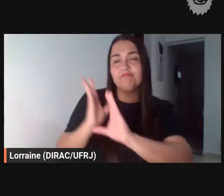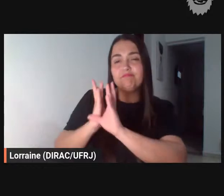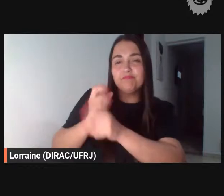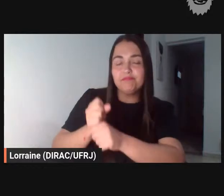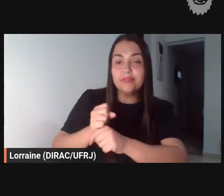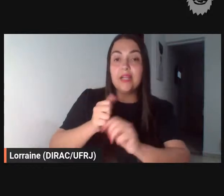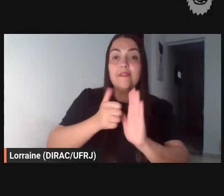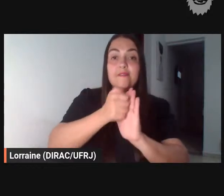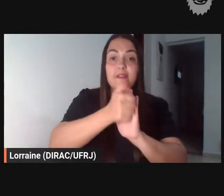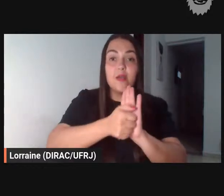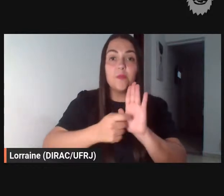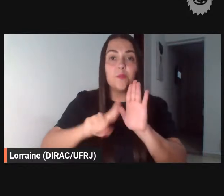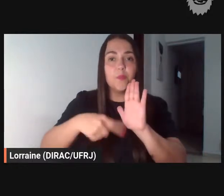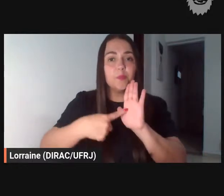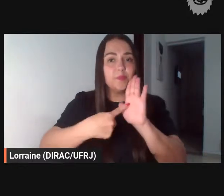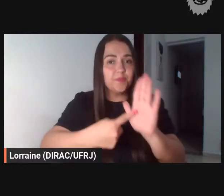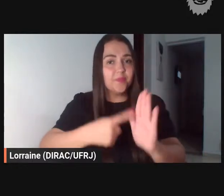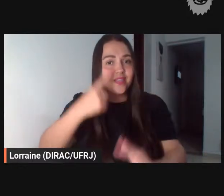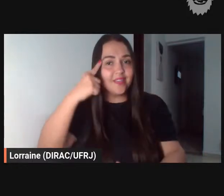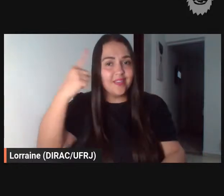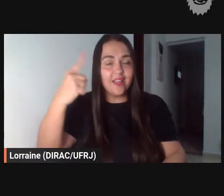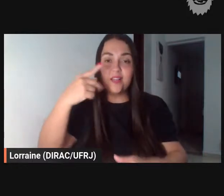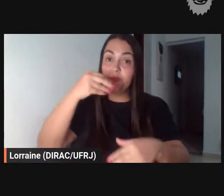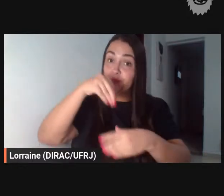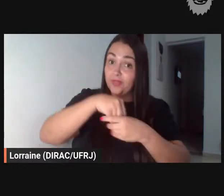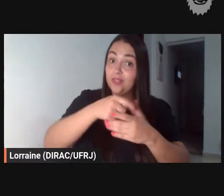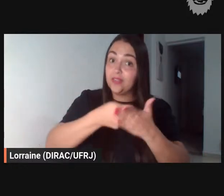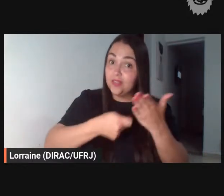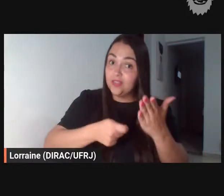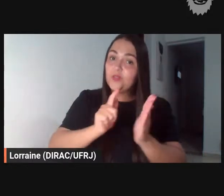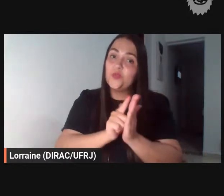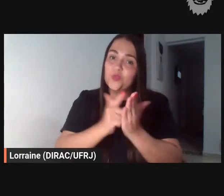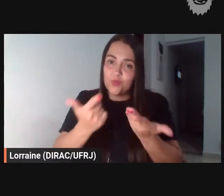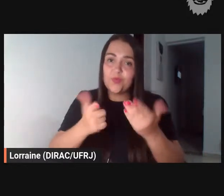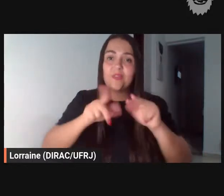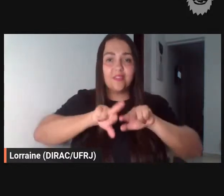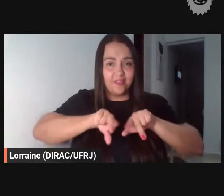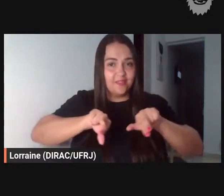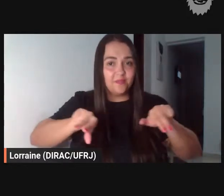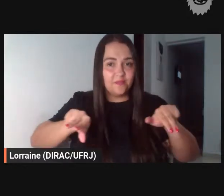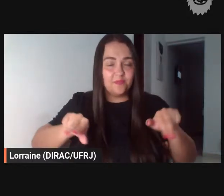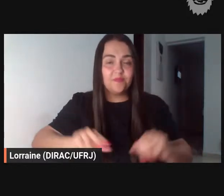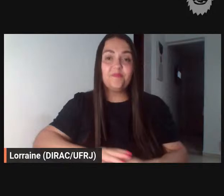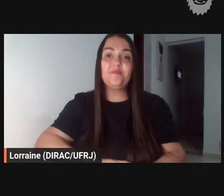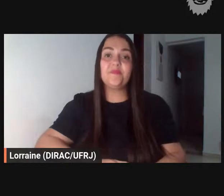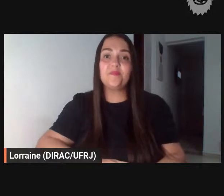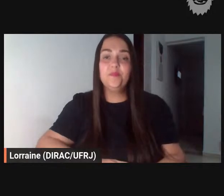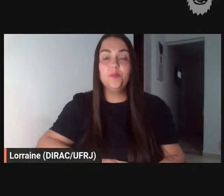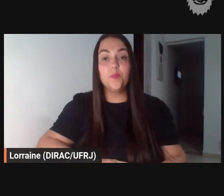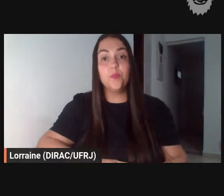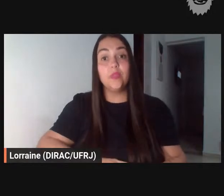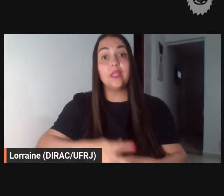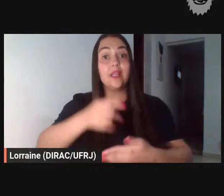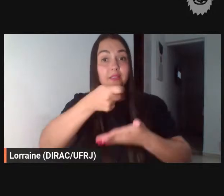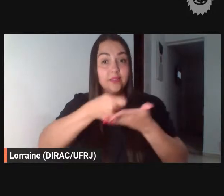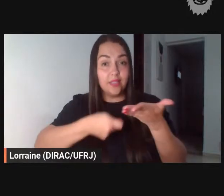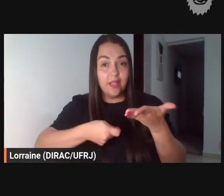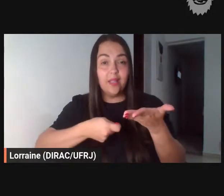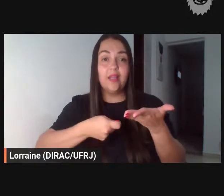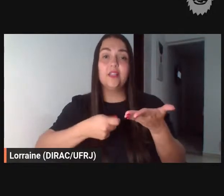no jornal nos textos jornalísticos certo é nos textos é